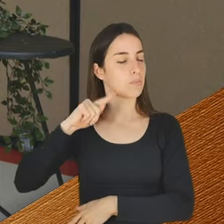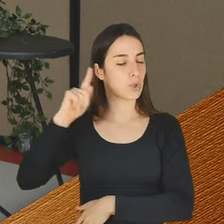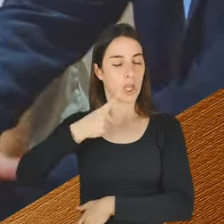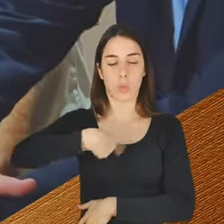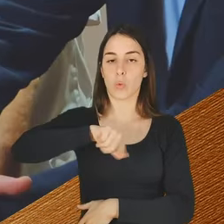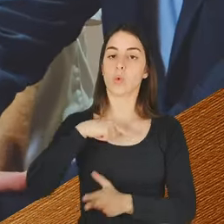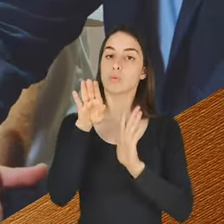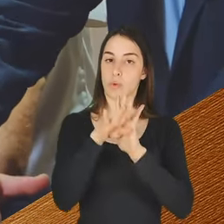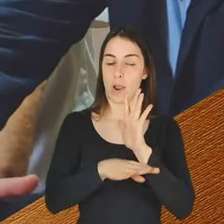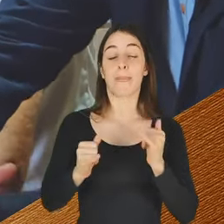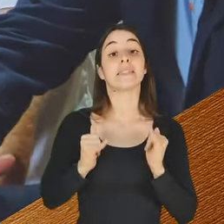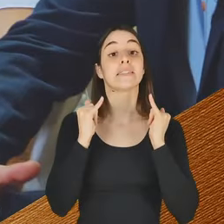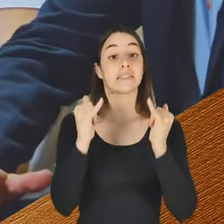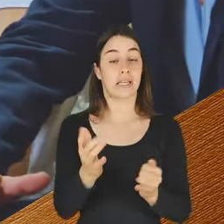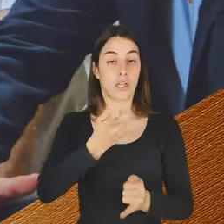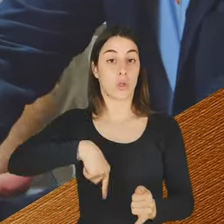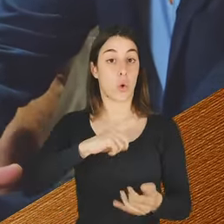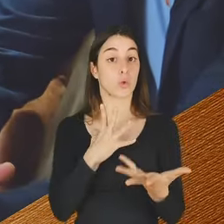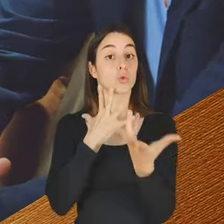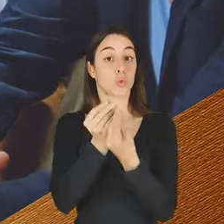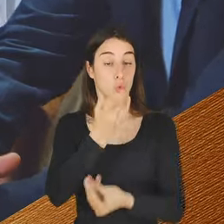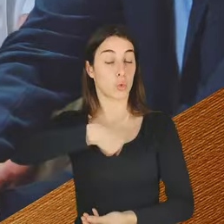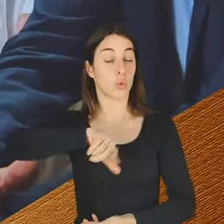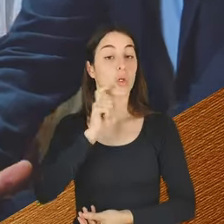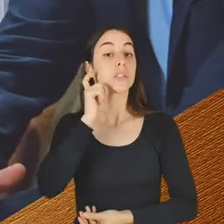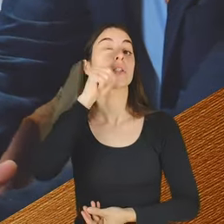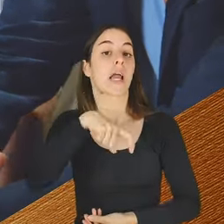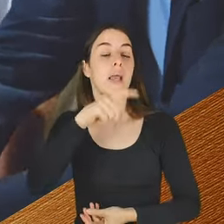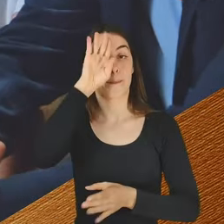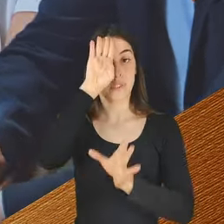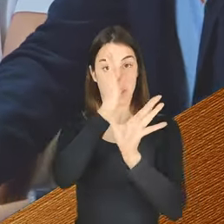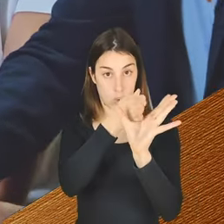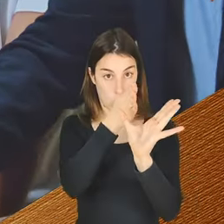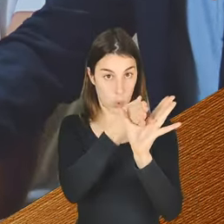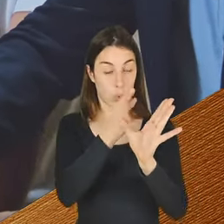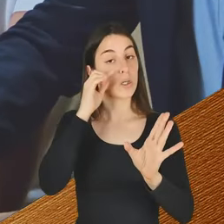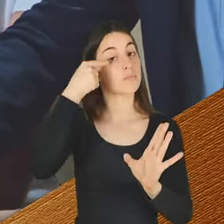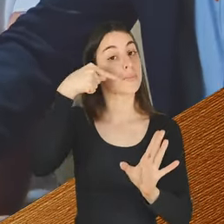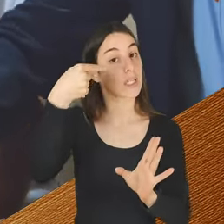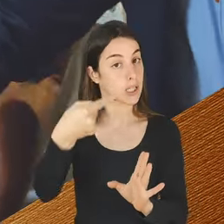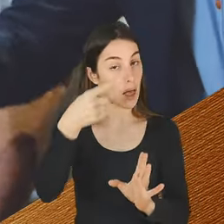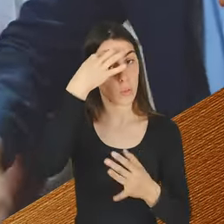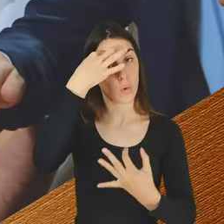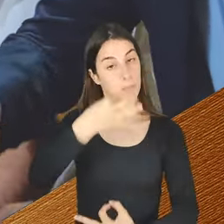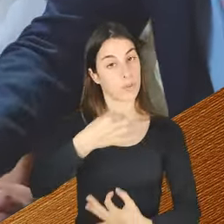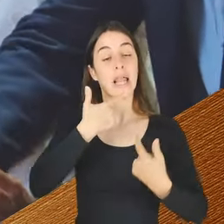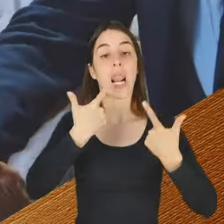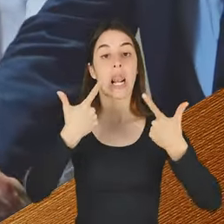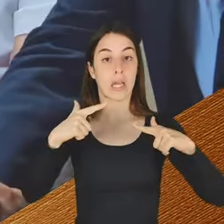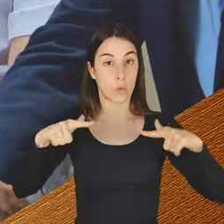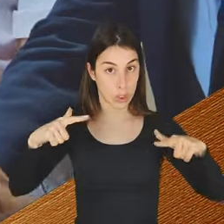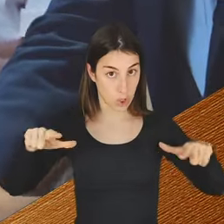programa. A seguir vamos ser connosco um psicólogo especializado em comportamentos linguísticos,